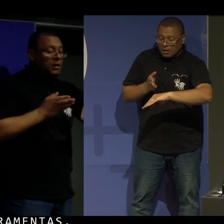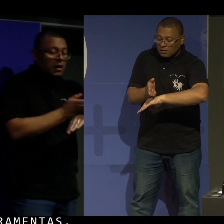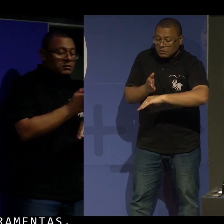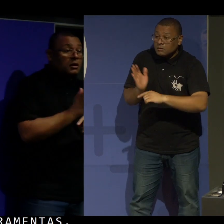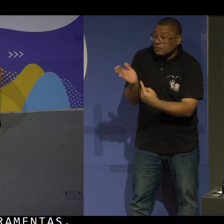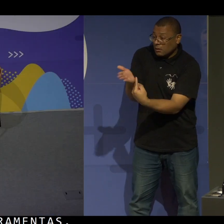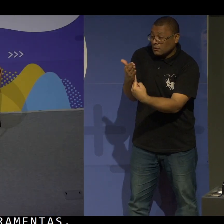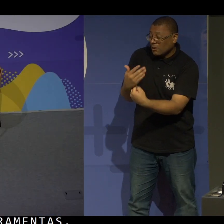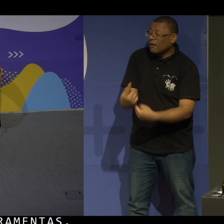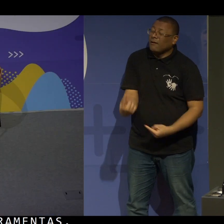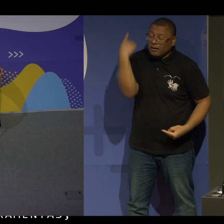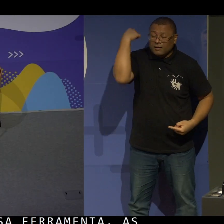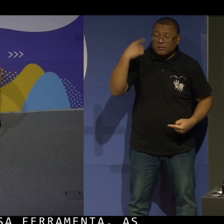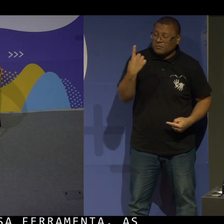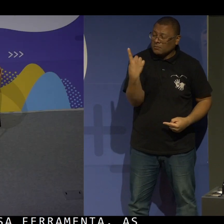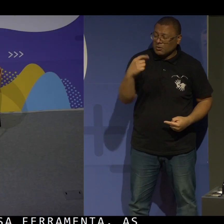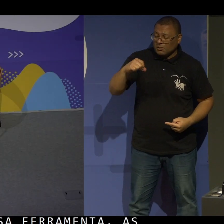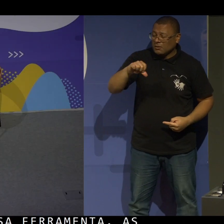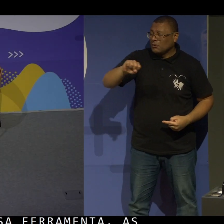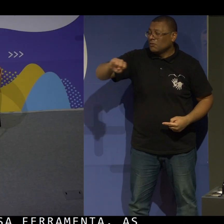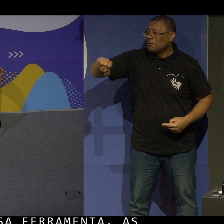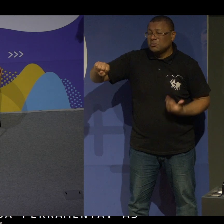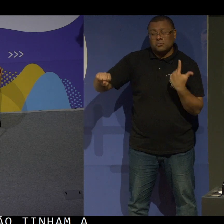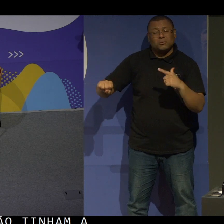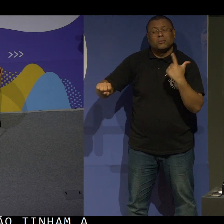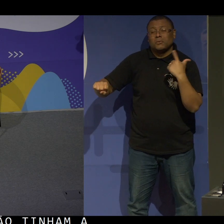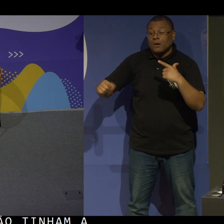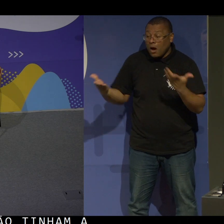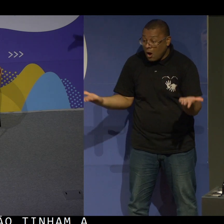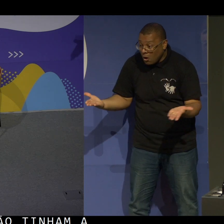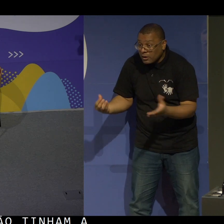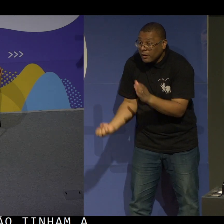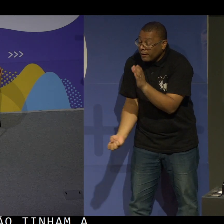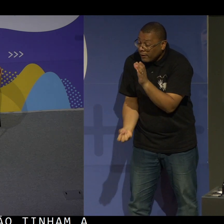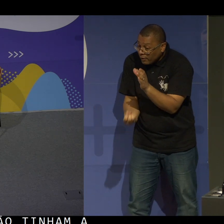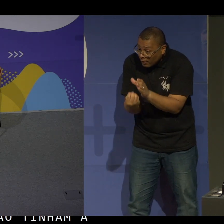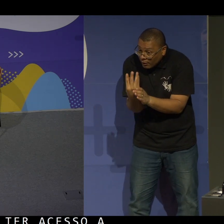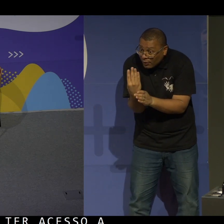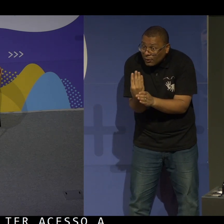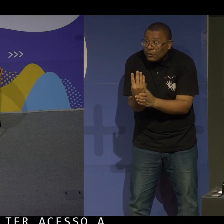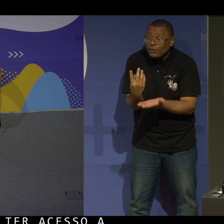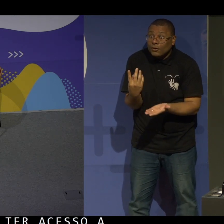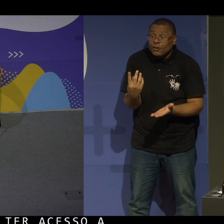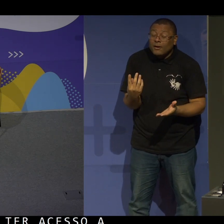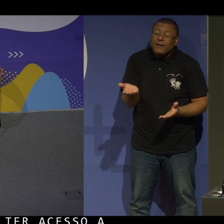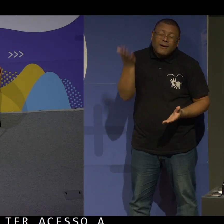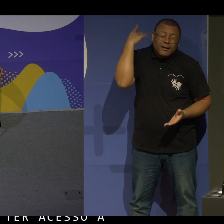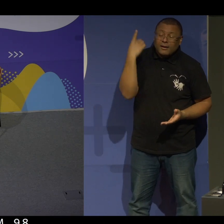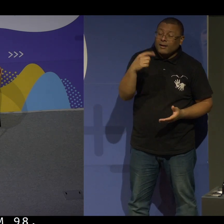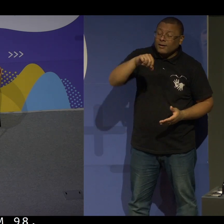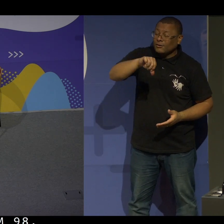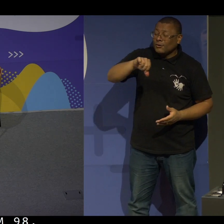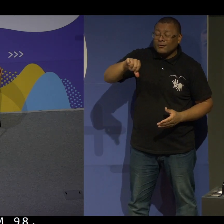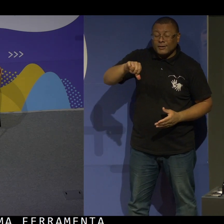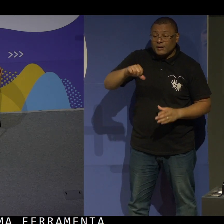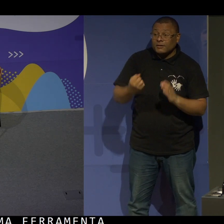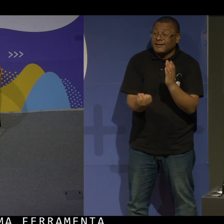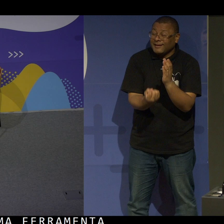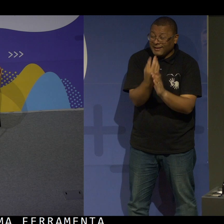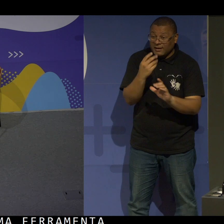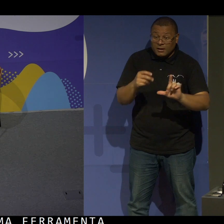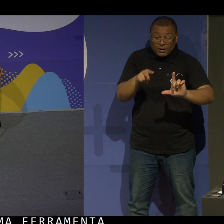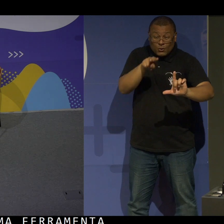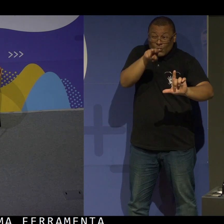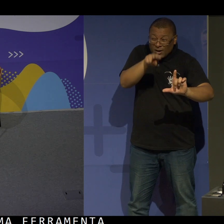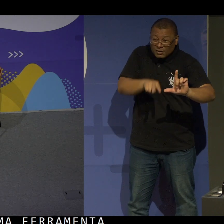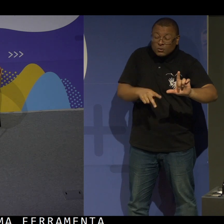tecnologia lá em 98. Desenvolvemos uma ferramenta para que ela tivesse. E o leitor de telas, para quem usa ela oito horas por